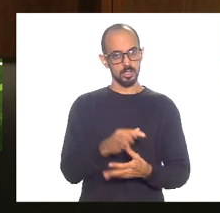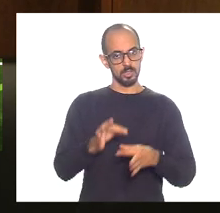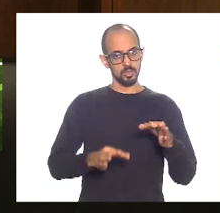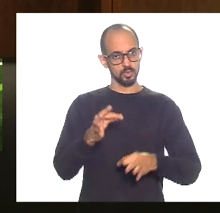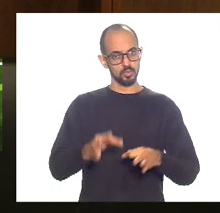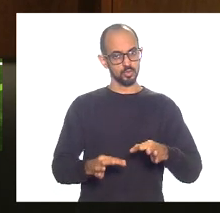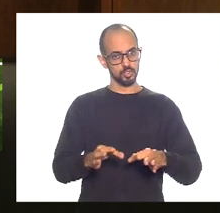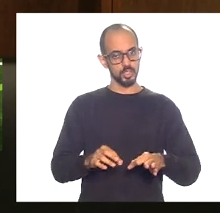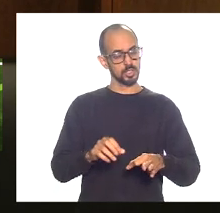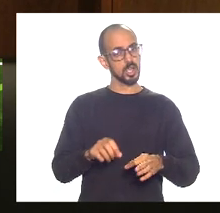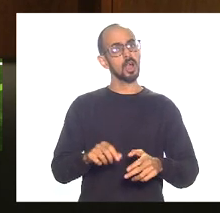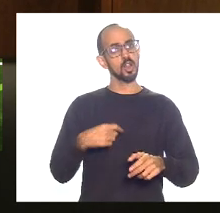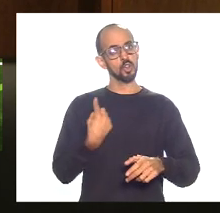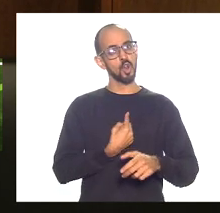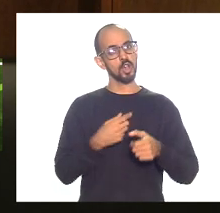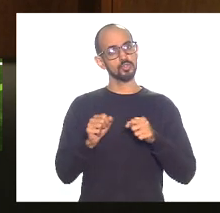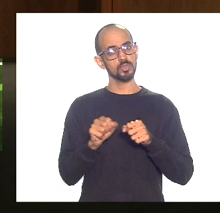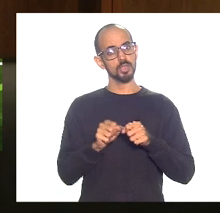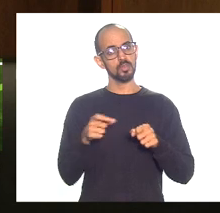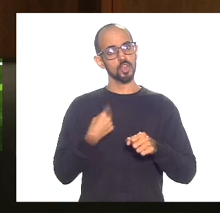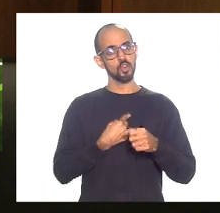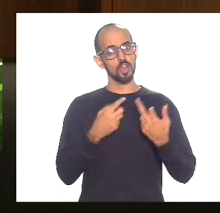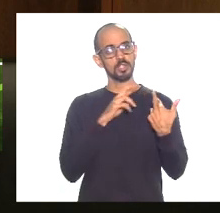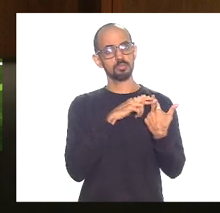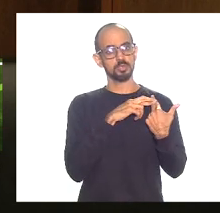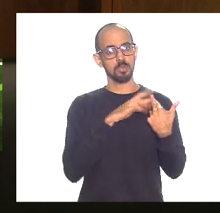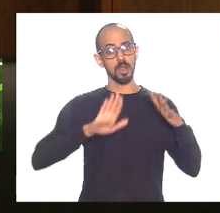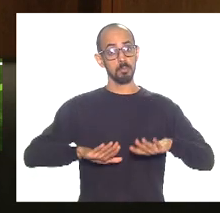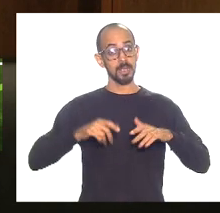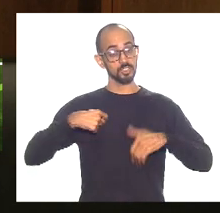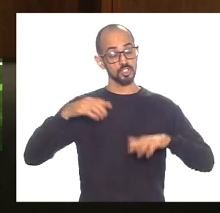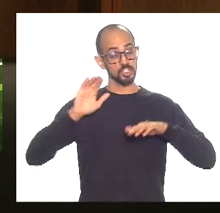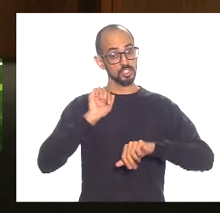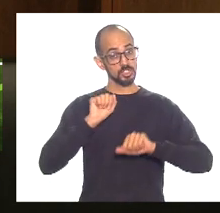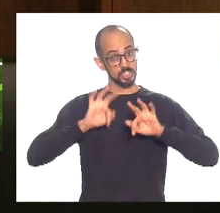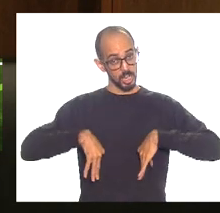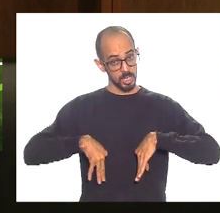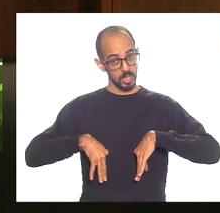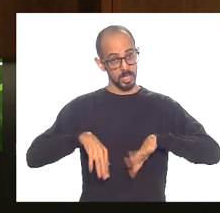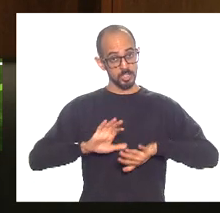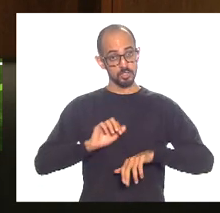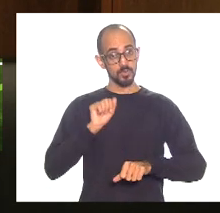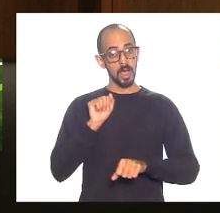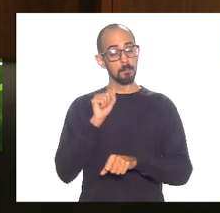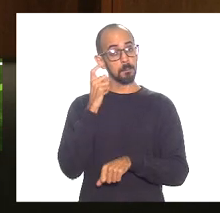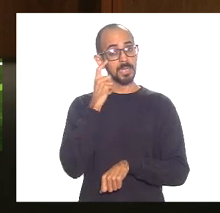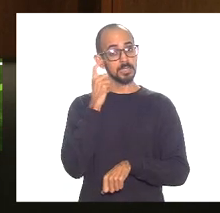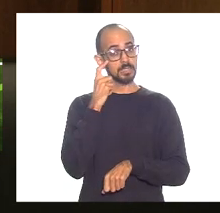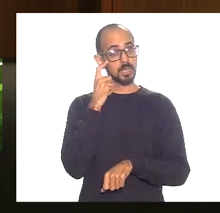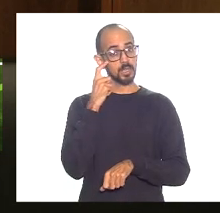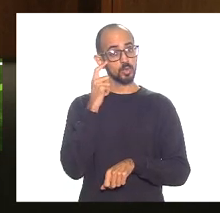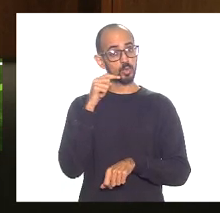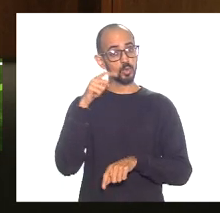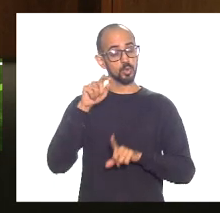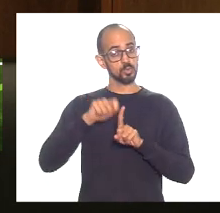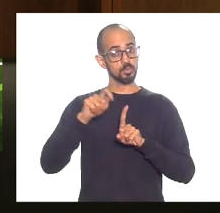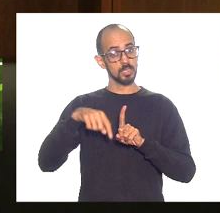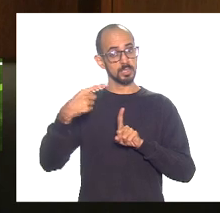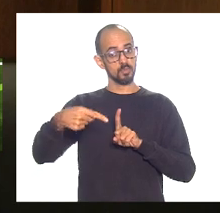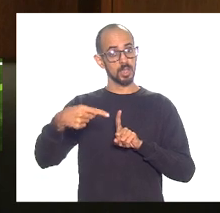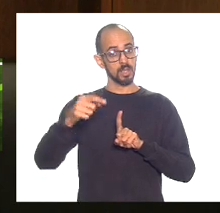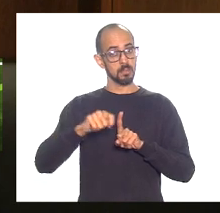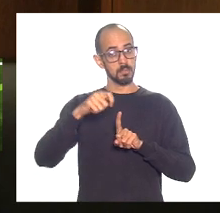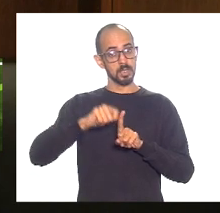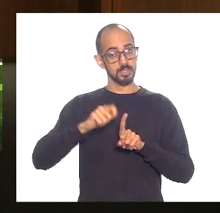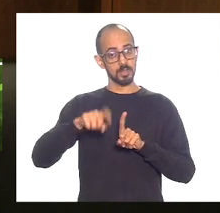nossa parte mas nós chega de ficar pensando nos próximos meses chega de ficar pensando que nós vamos